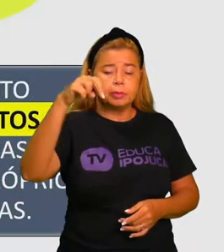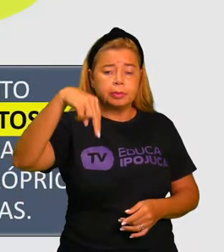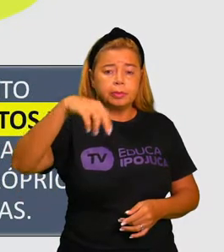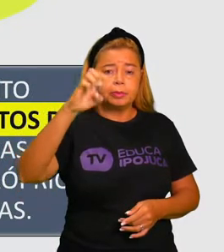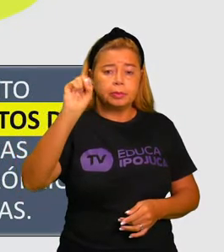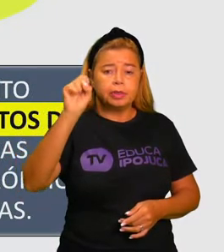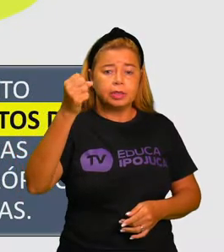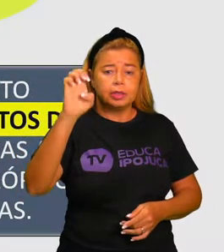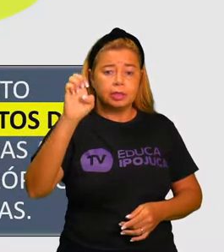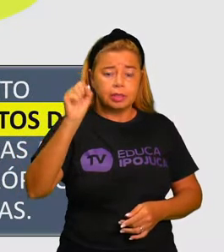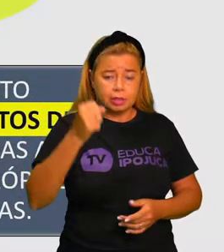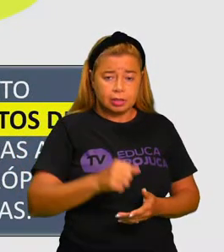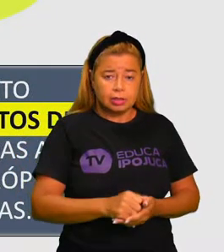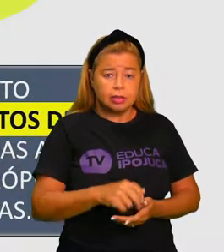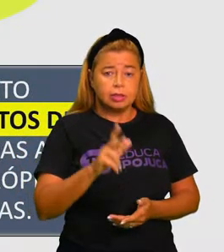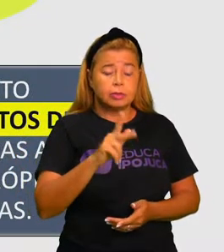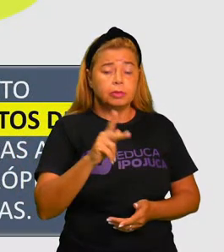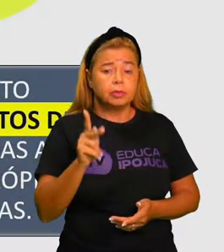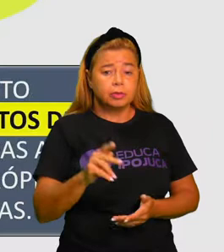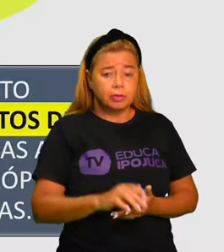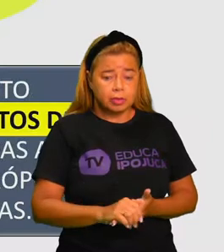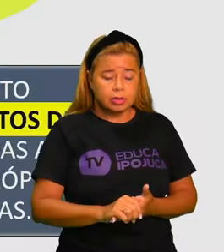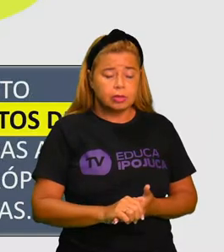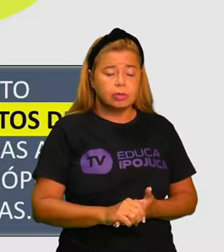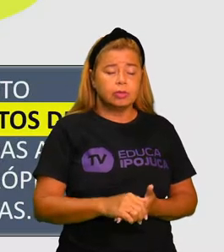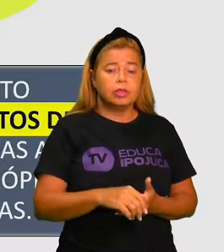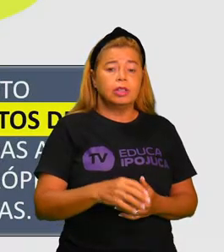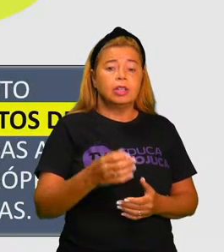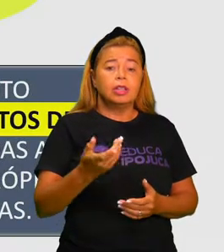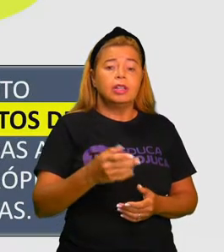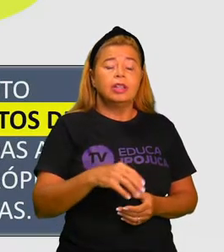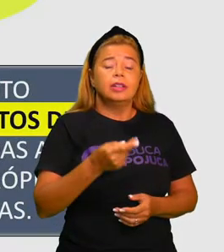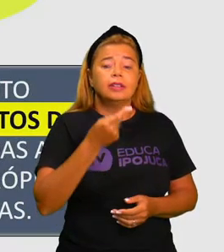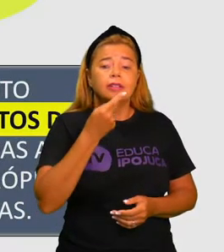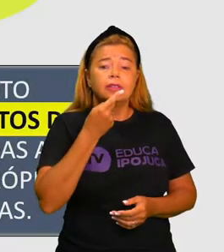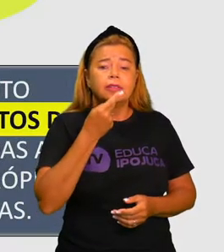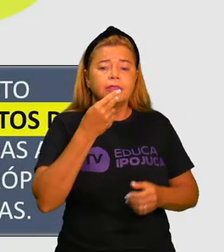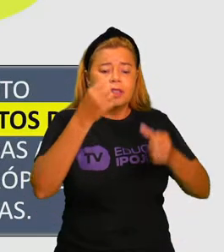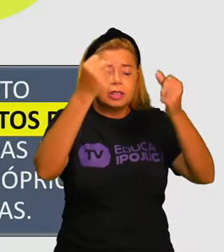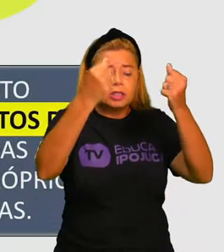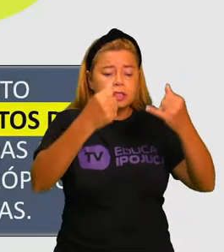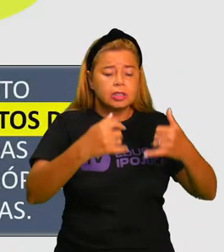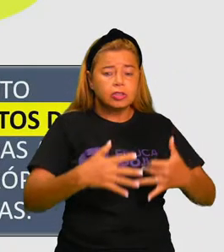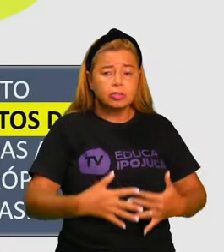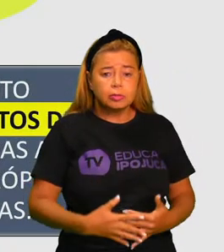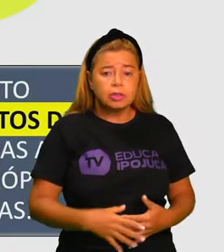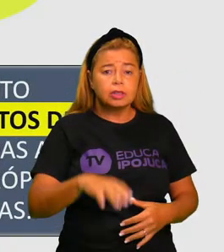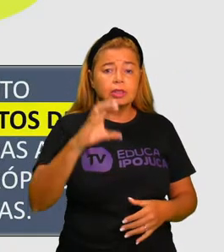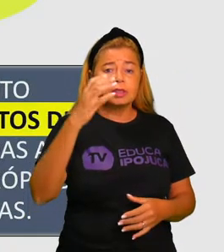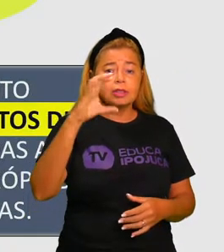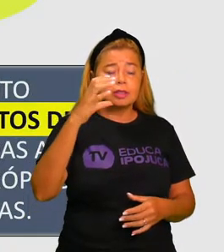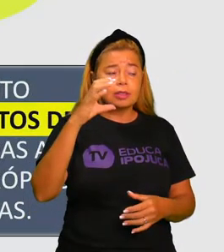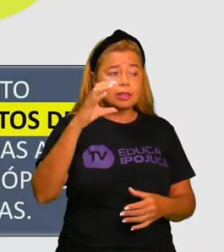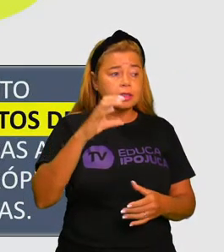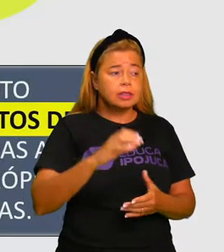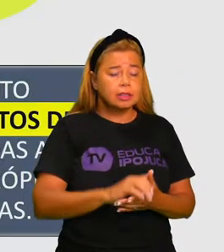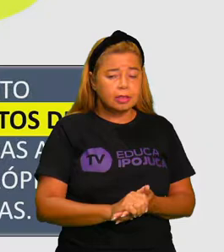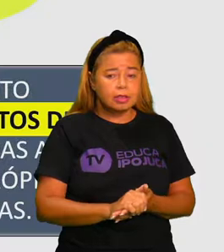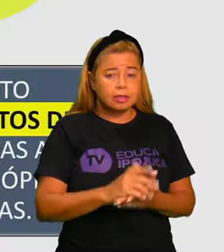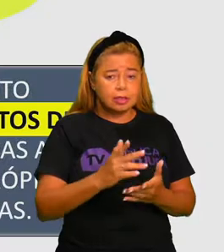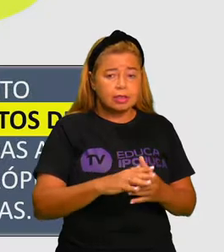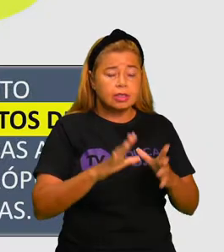educação. Ele disse que ciência representa todo o conhecimento adquirido através do estudo,